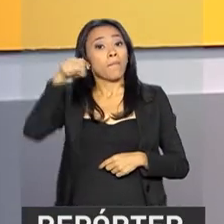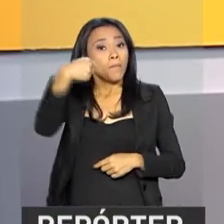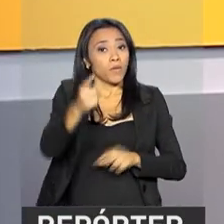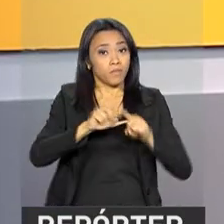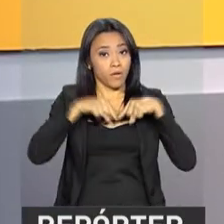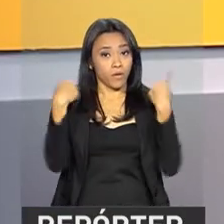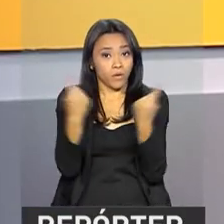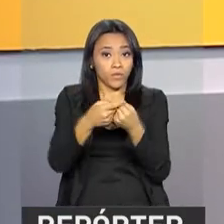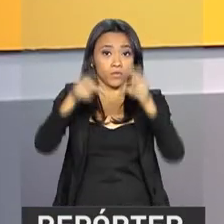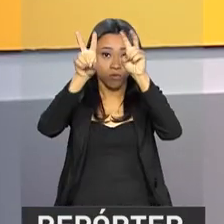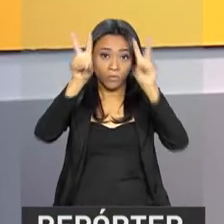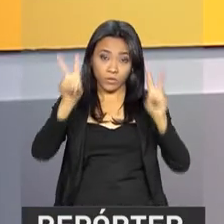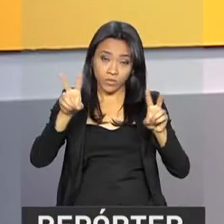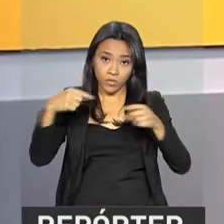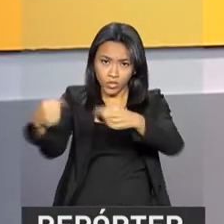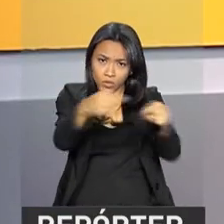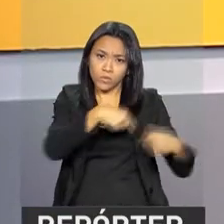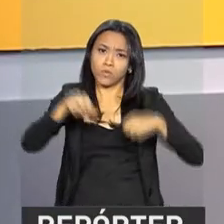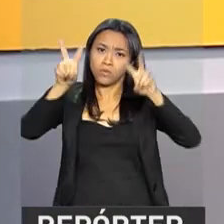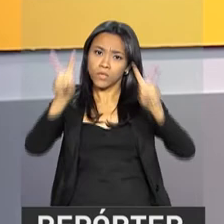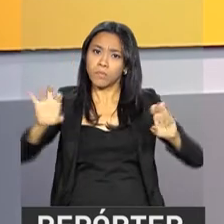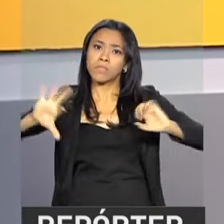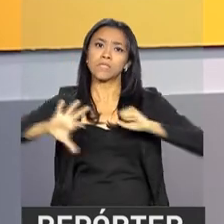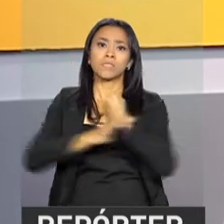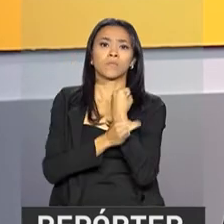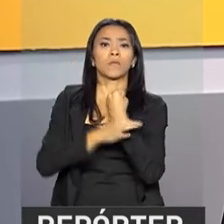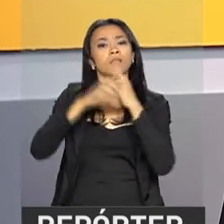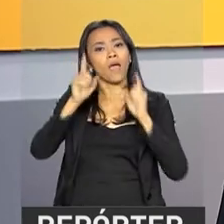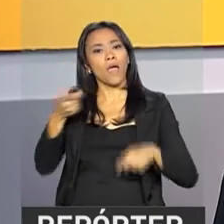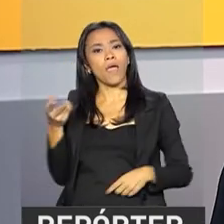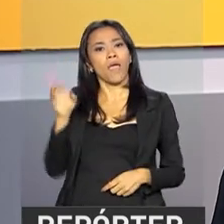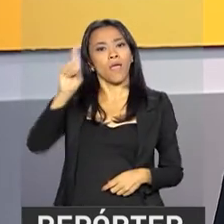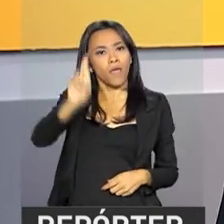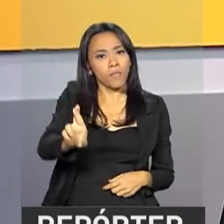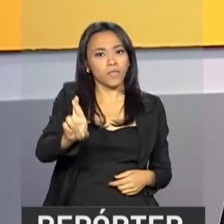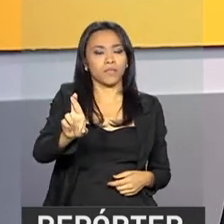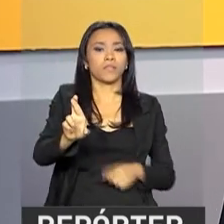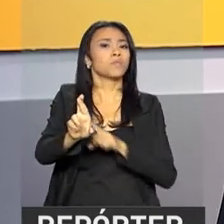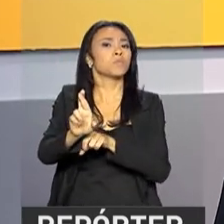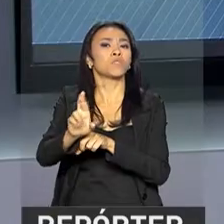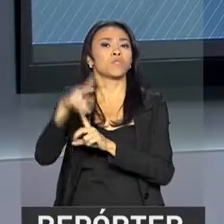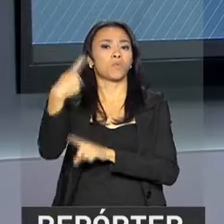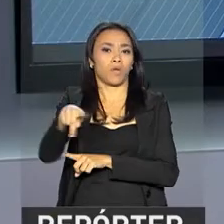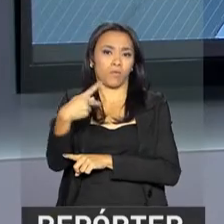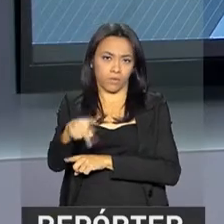discutir segurança nas fronteiras será com representantes do governo do Paraguai.